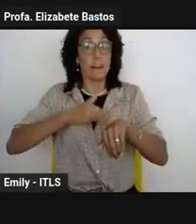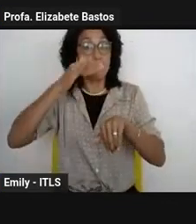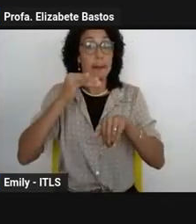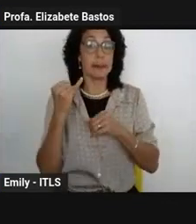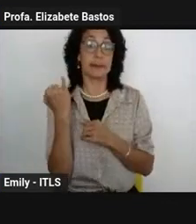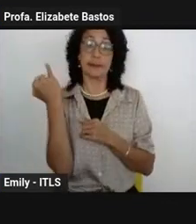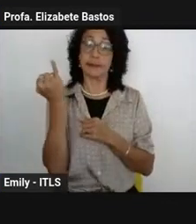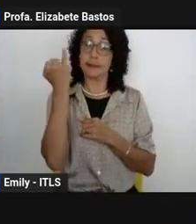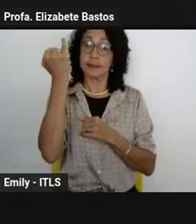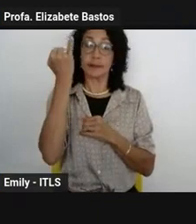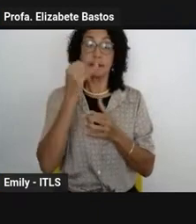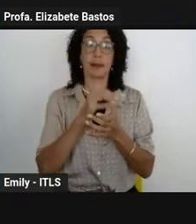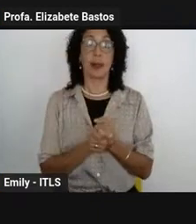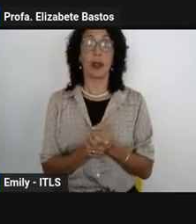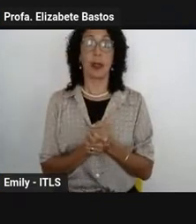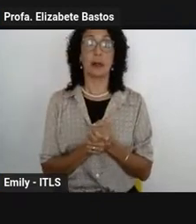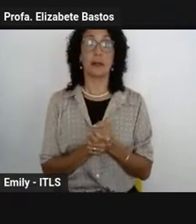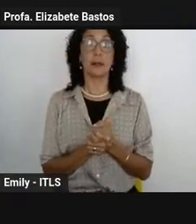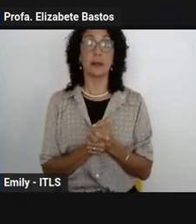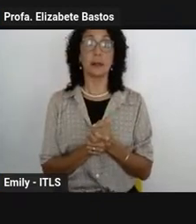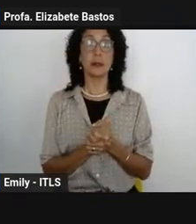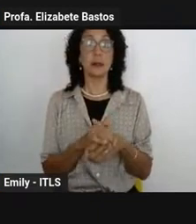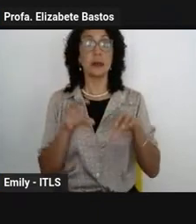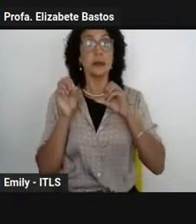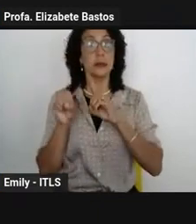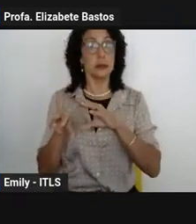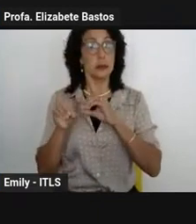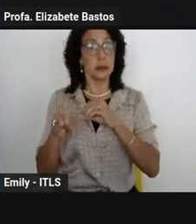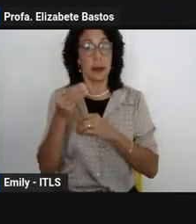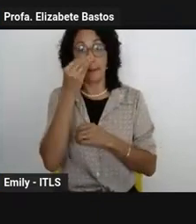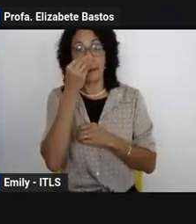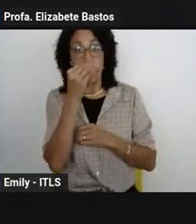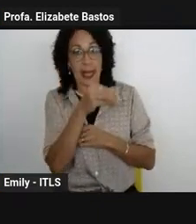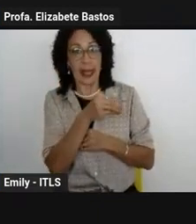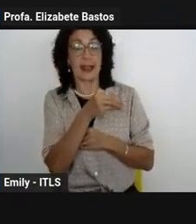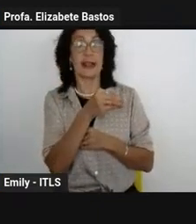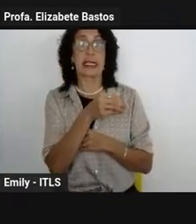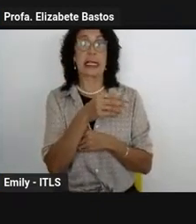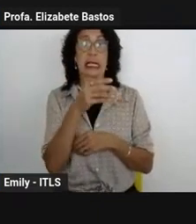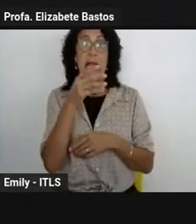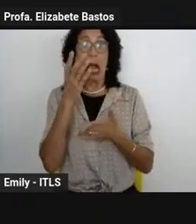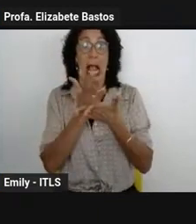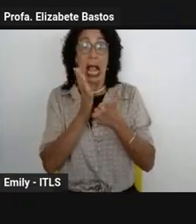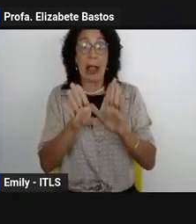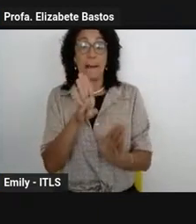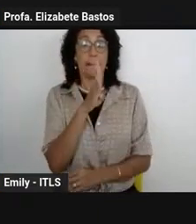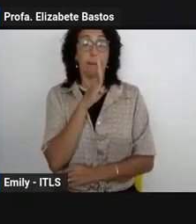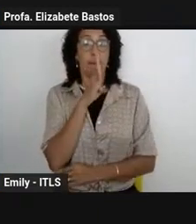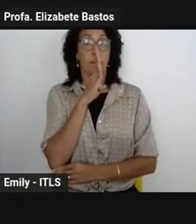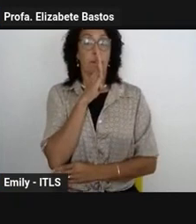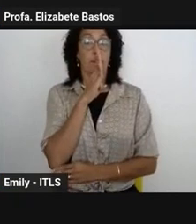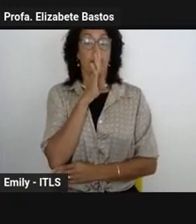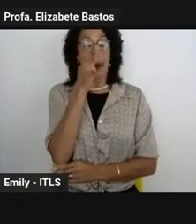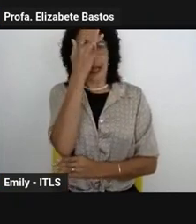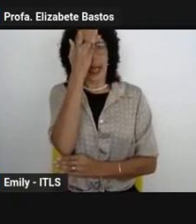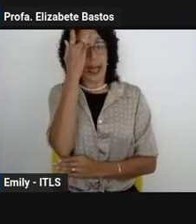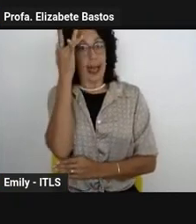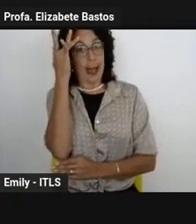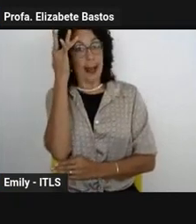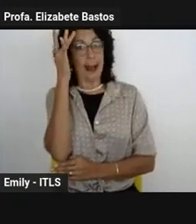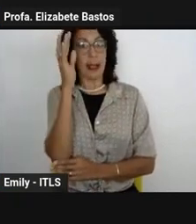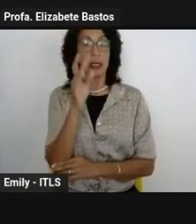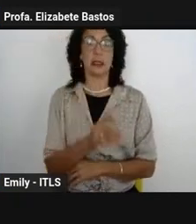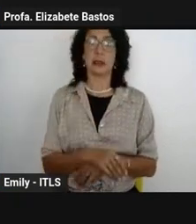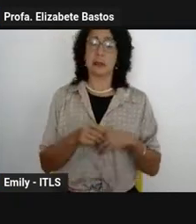dessa educação antirracista e a quebra de silêncios está na compreensão das dimensões da educação antirracista